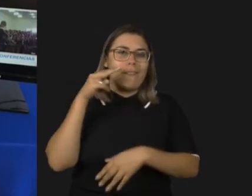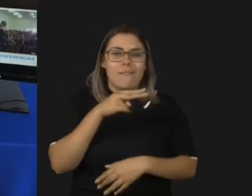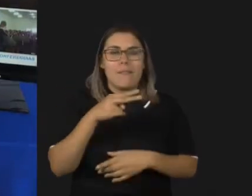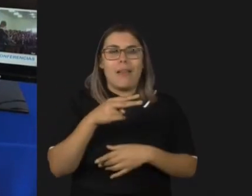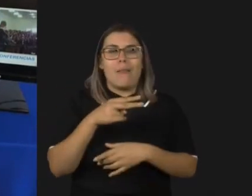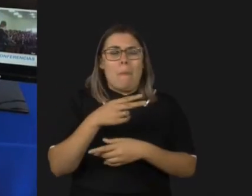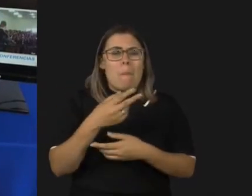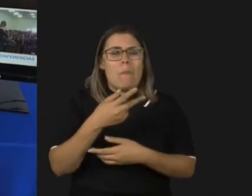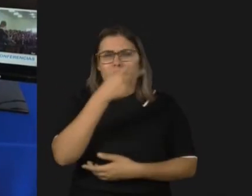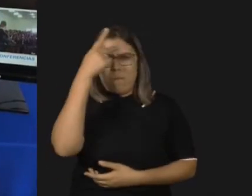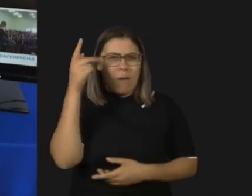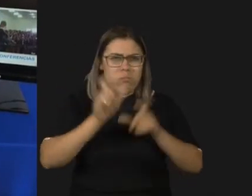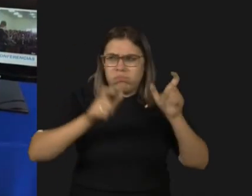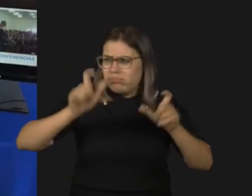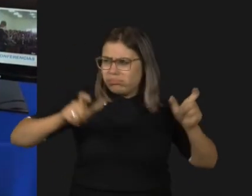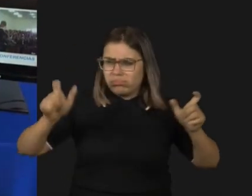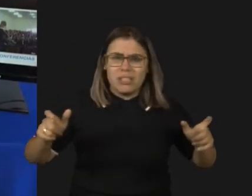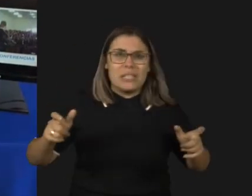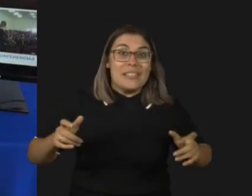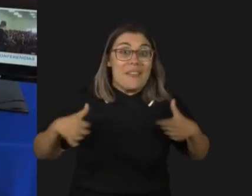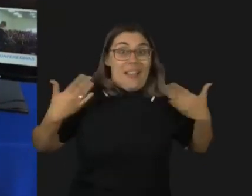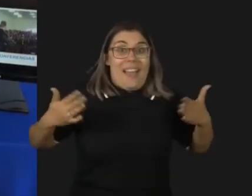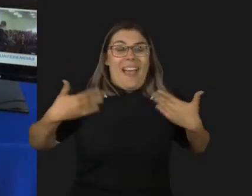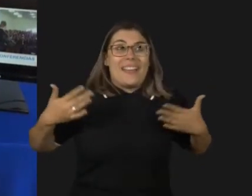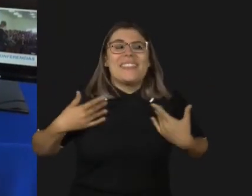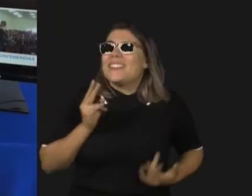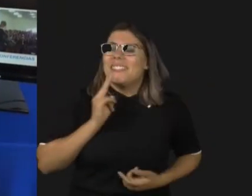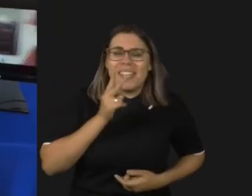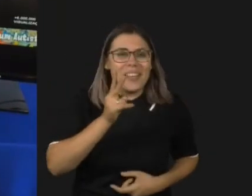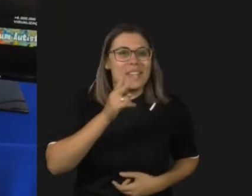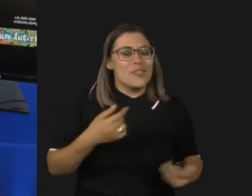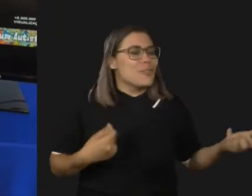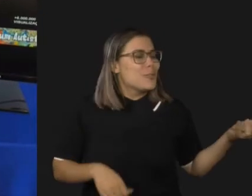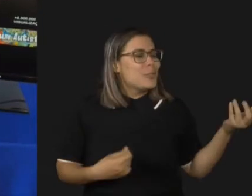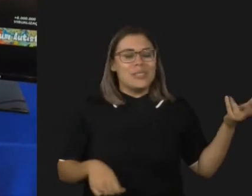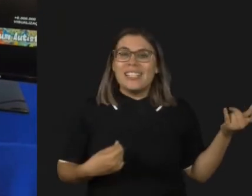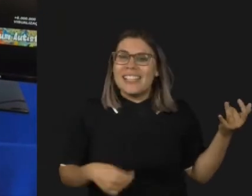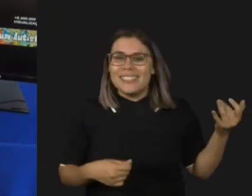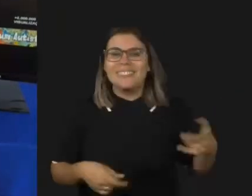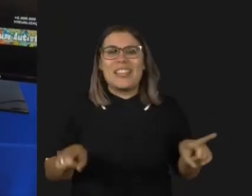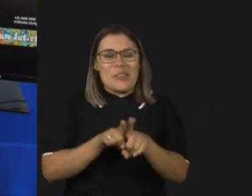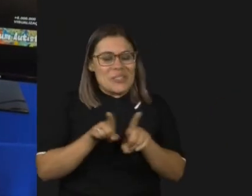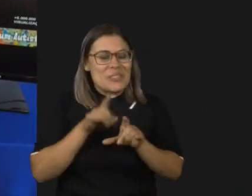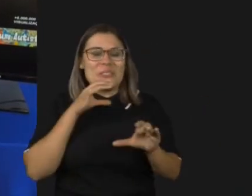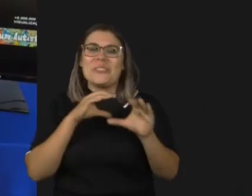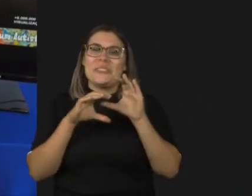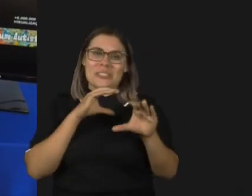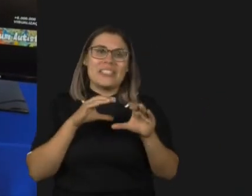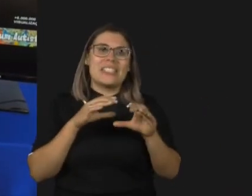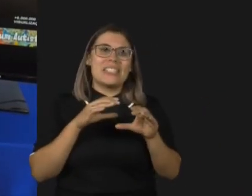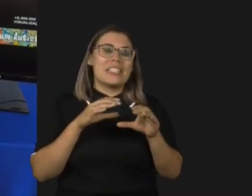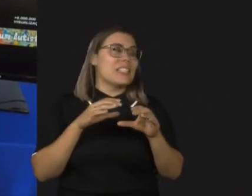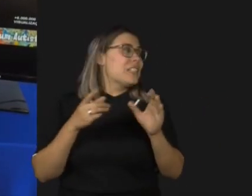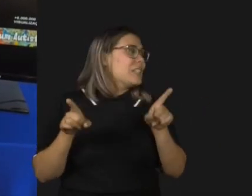e bastante empolgado esse público por onde eu passo com o meu violão e com a minha fala aqui vocês veem